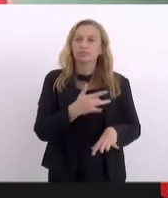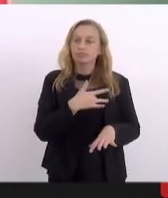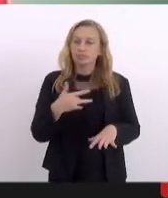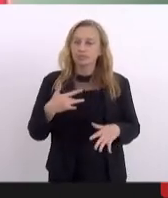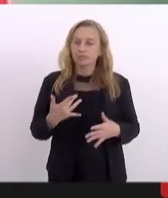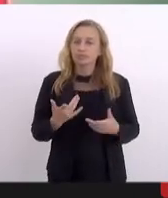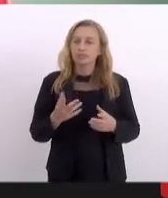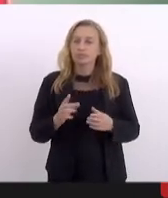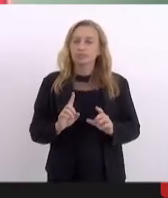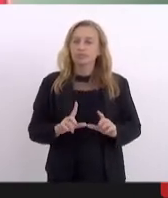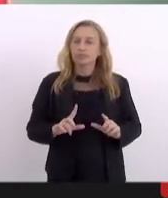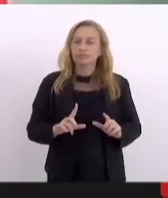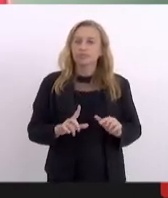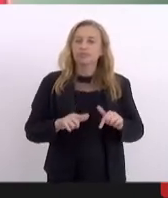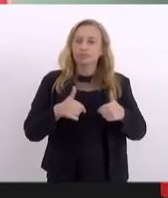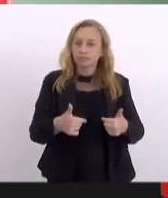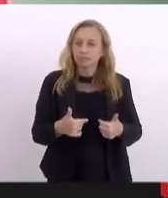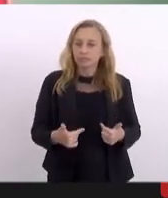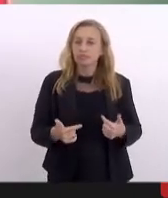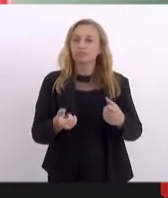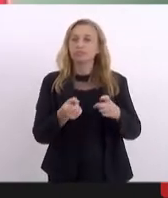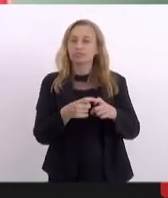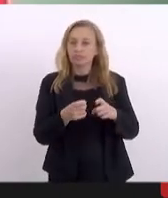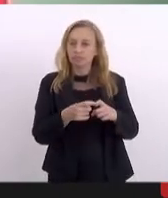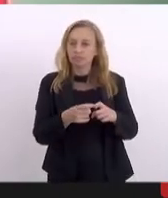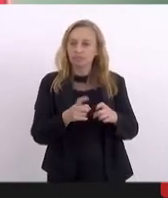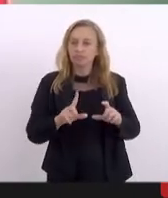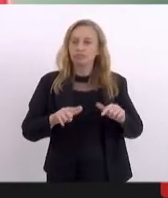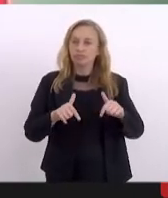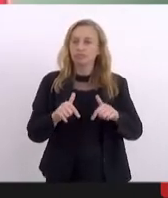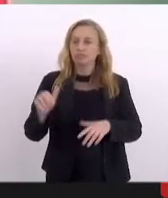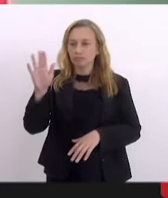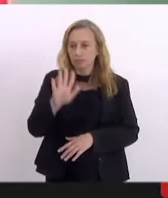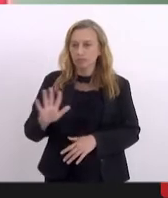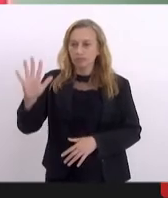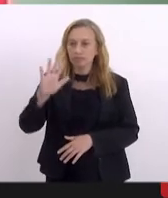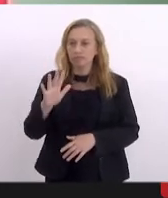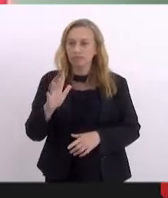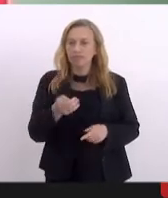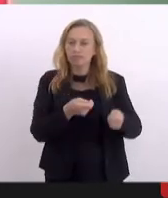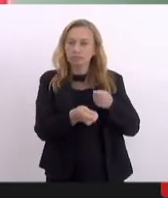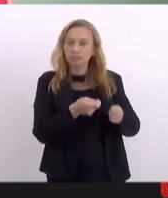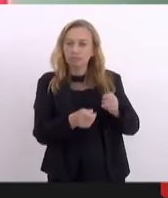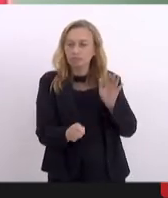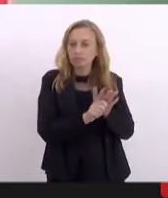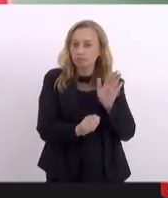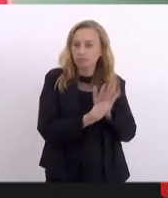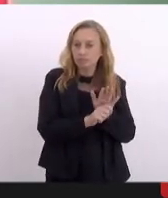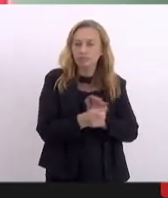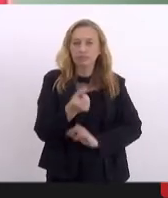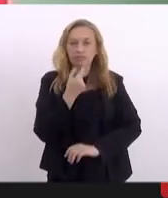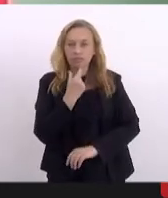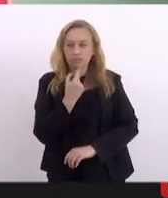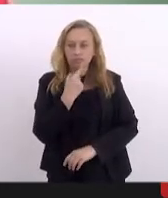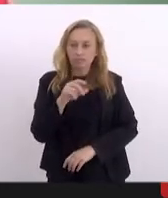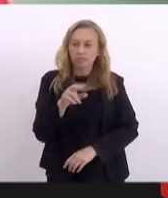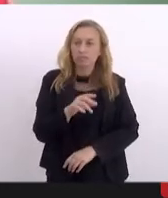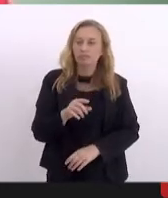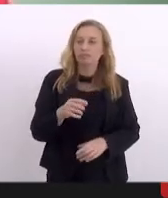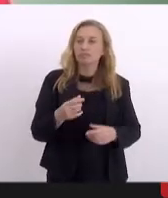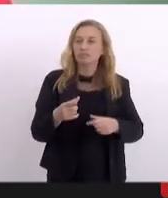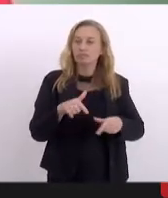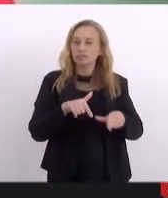médicas e paramédicos, ação preventiva em geral, controle de drogas e medicamento, exercícios da medicina e